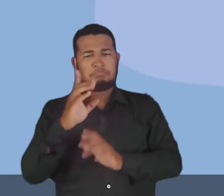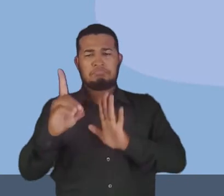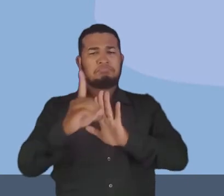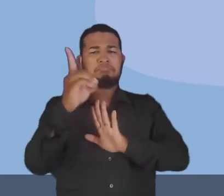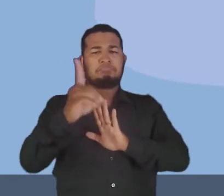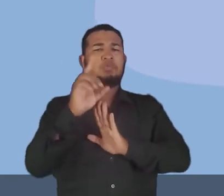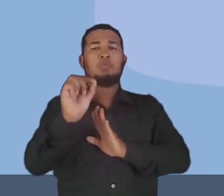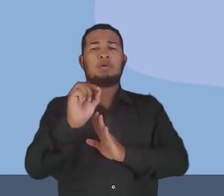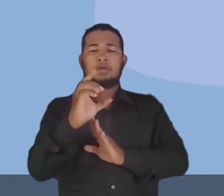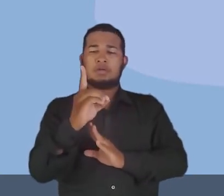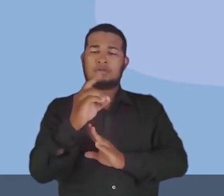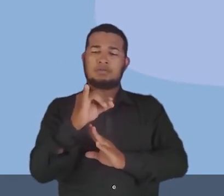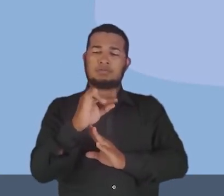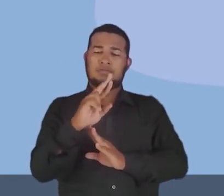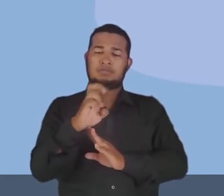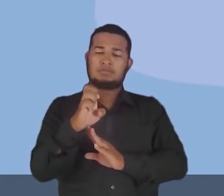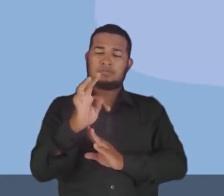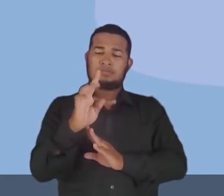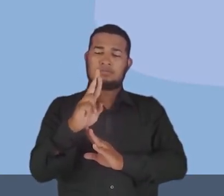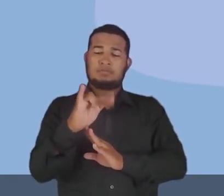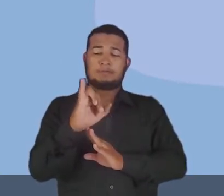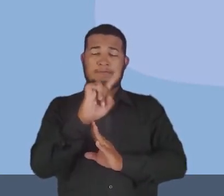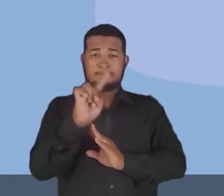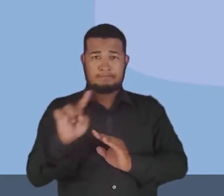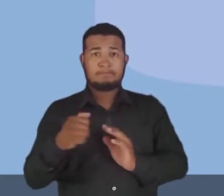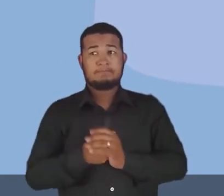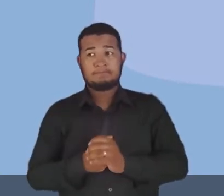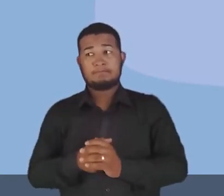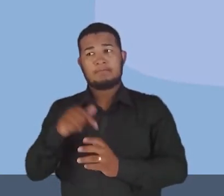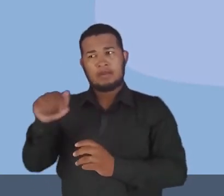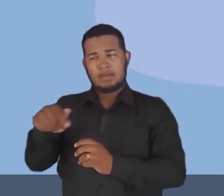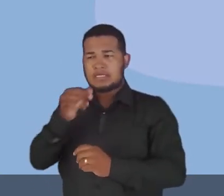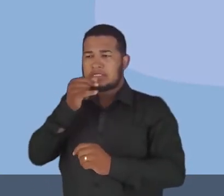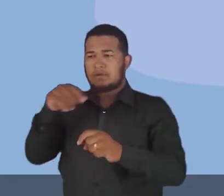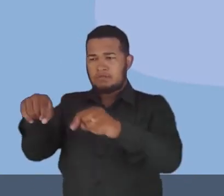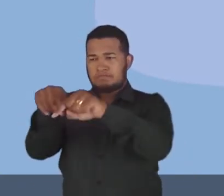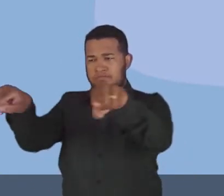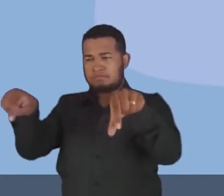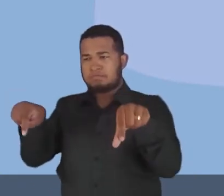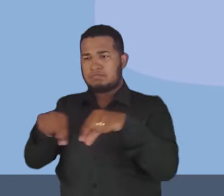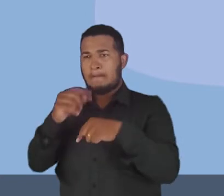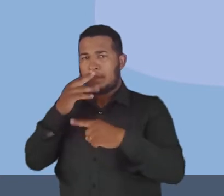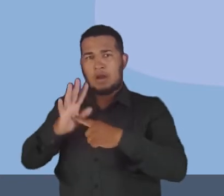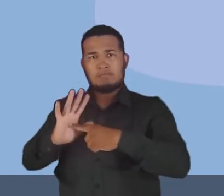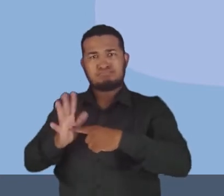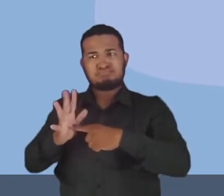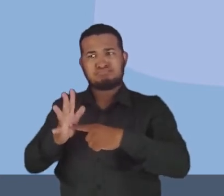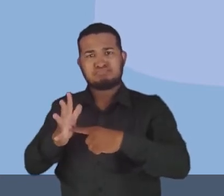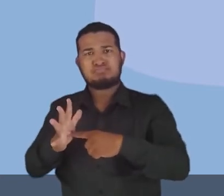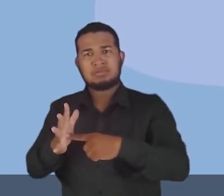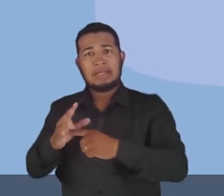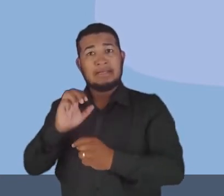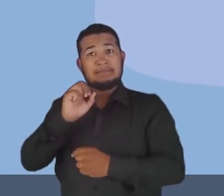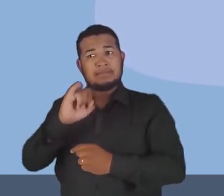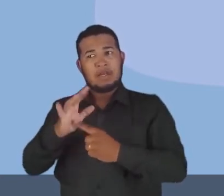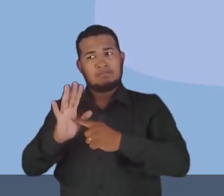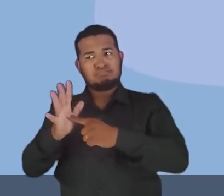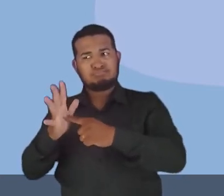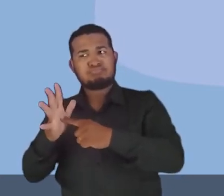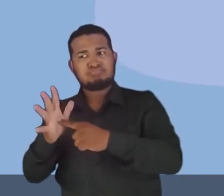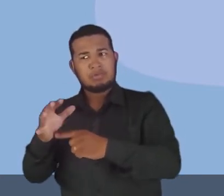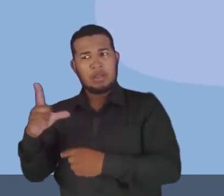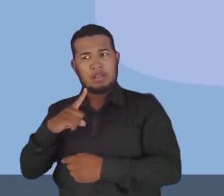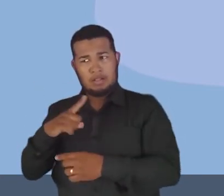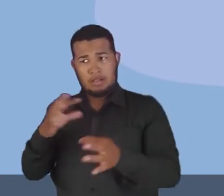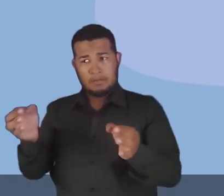o campo vai se mecanizar. Bom, se o campo se mecanizar, o que vai acontecer com o